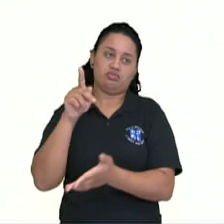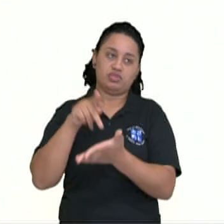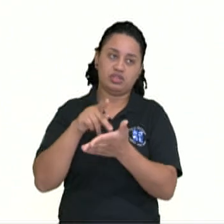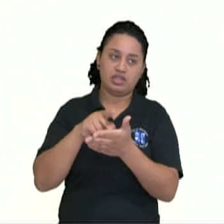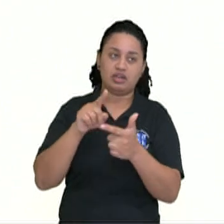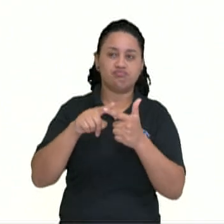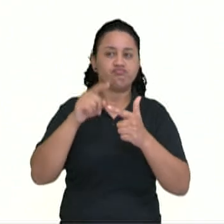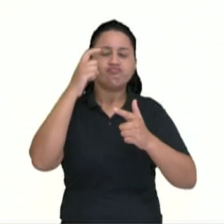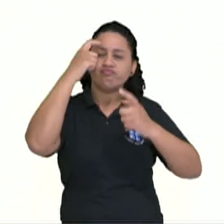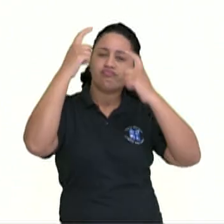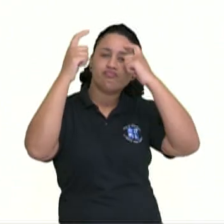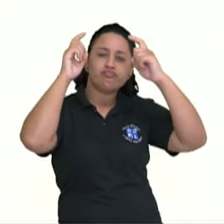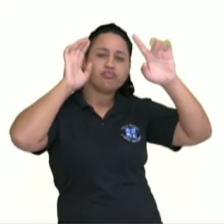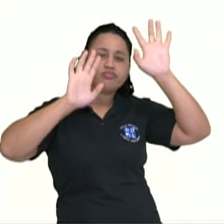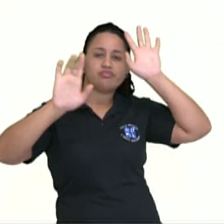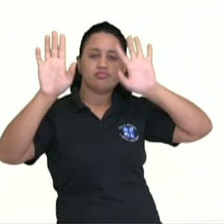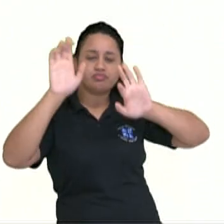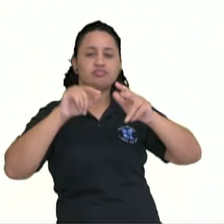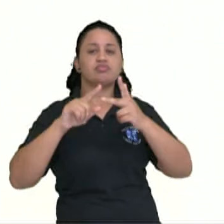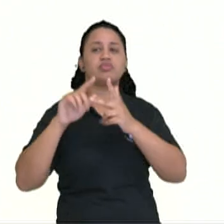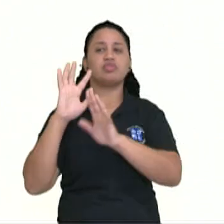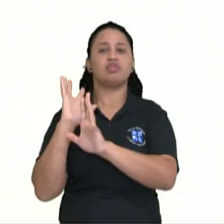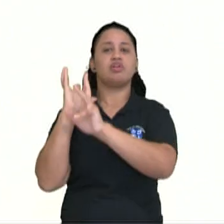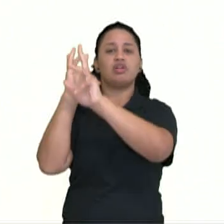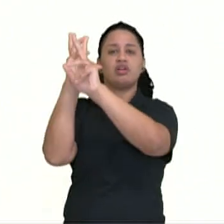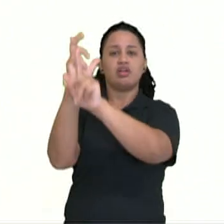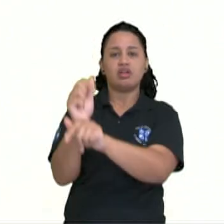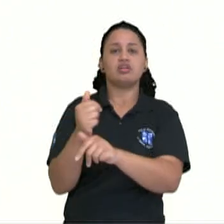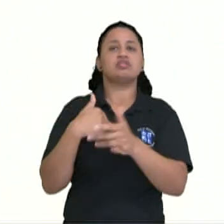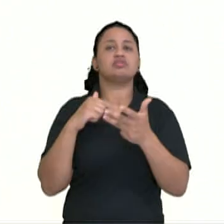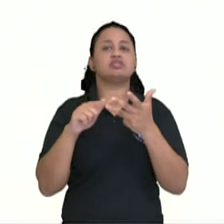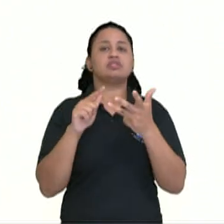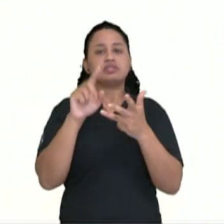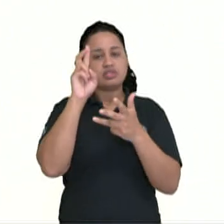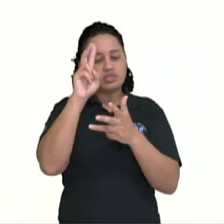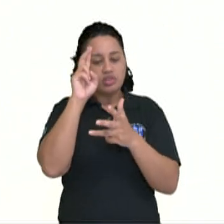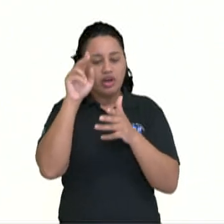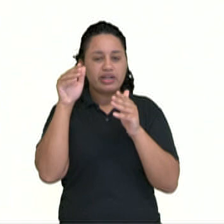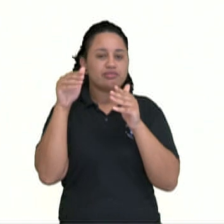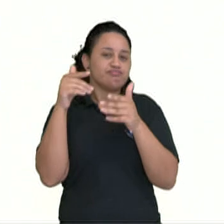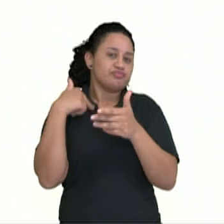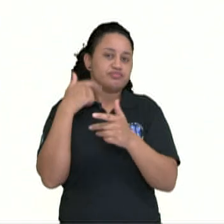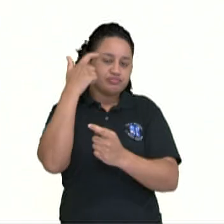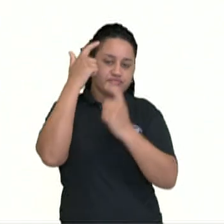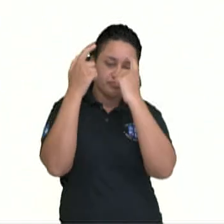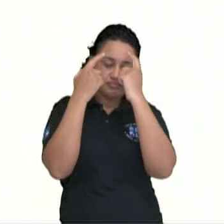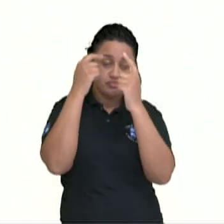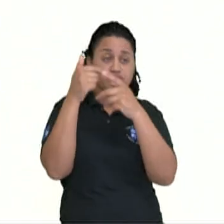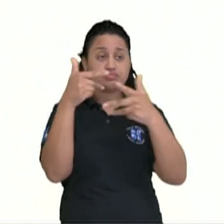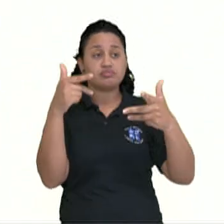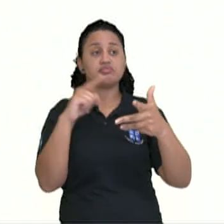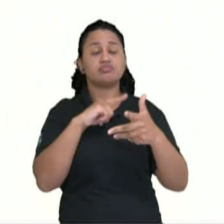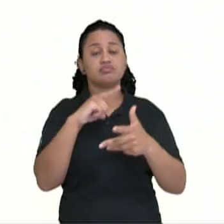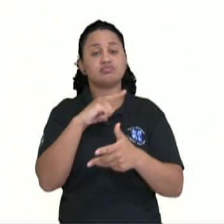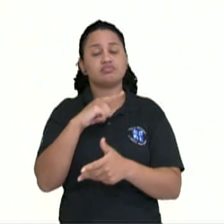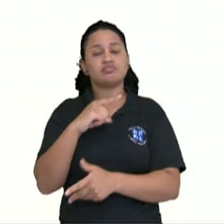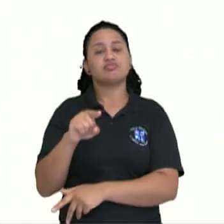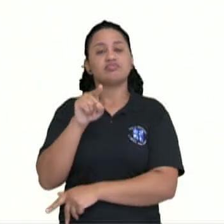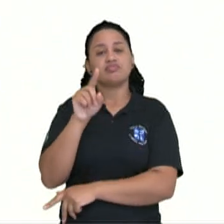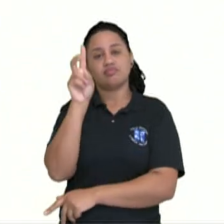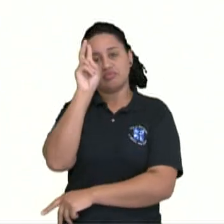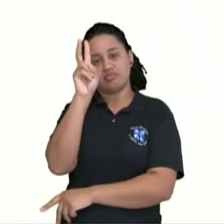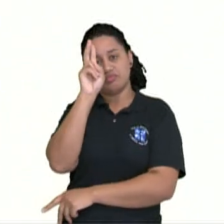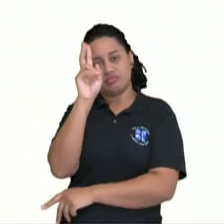o fantasioso, o folclórico, o ficcional. São elementos muito presentes dessa